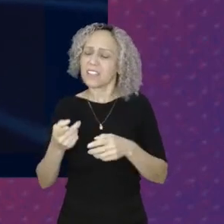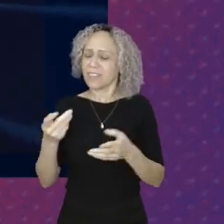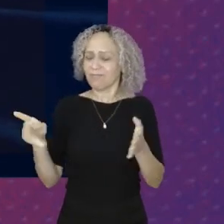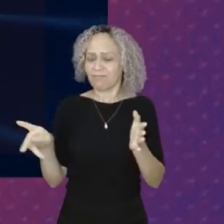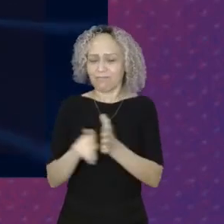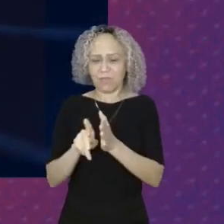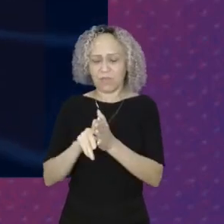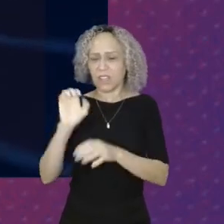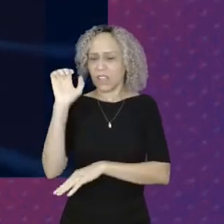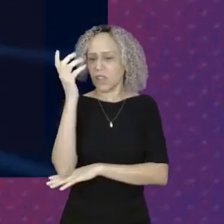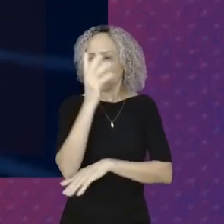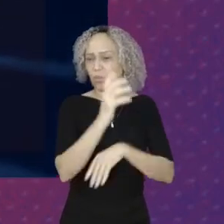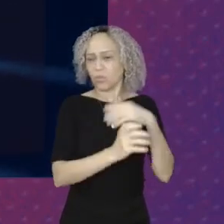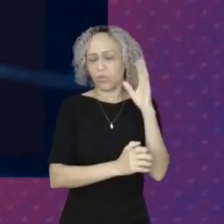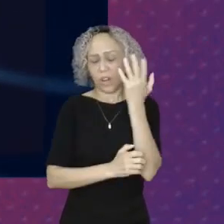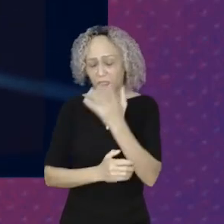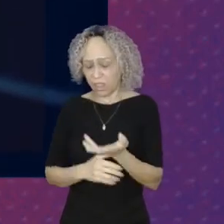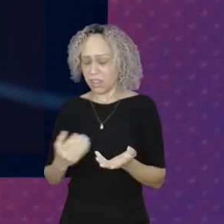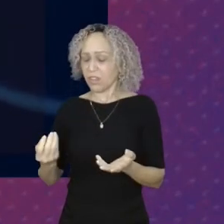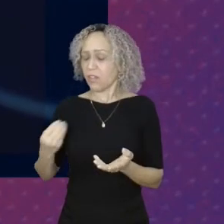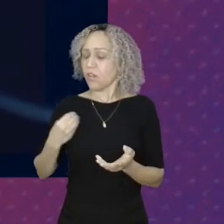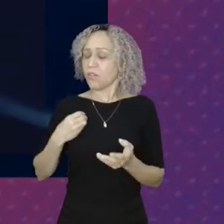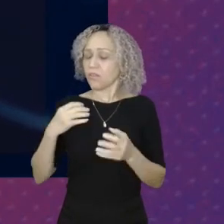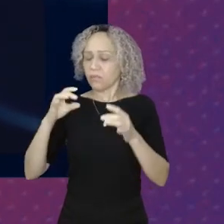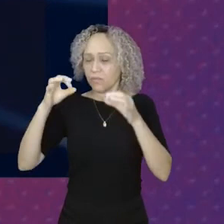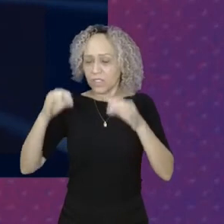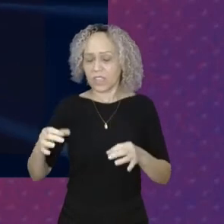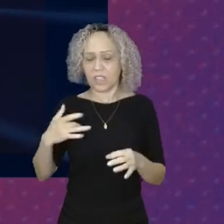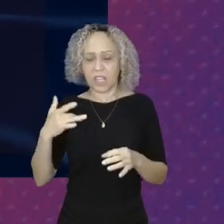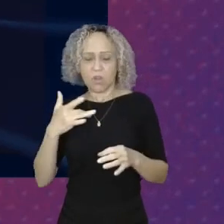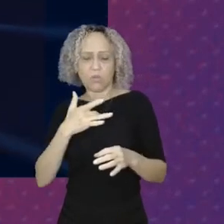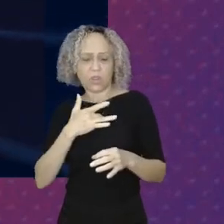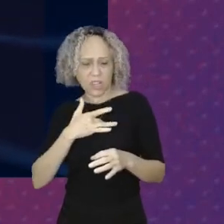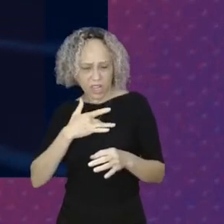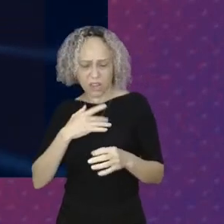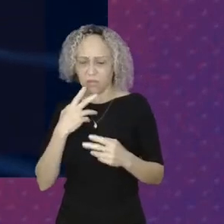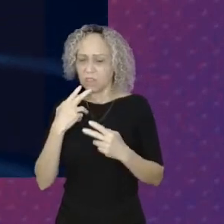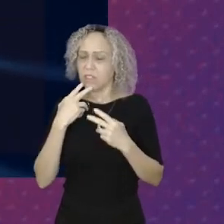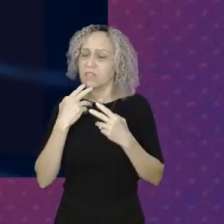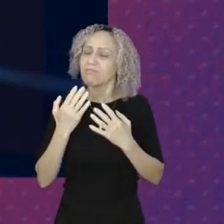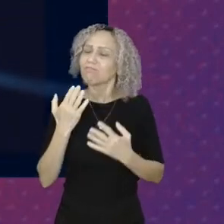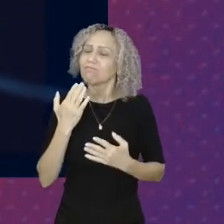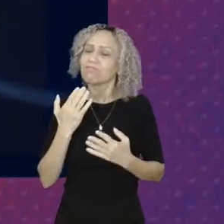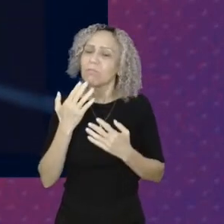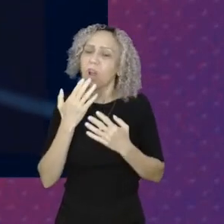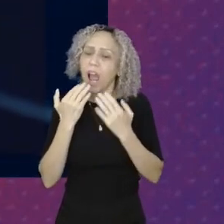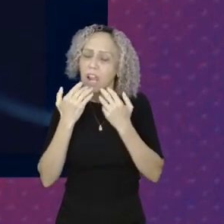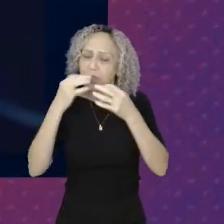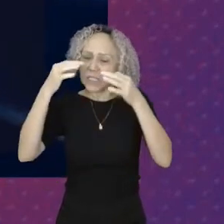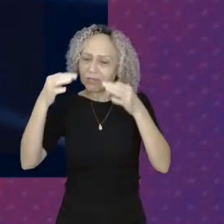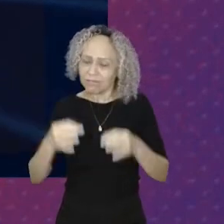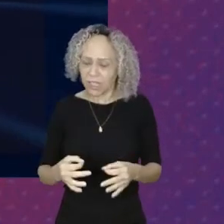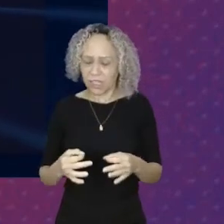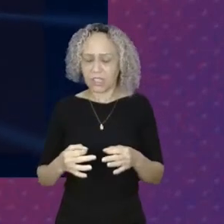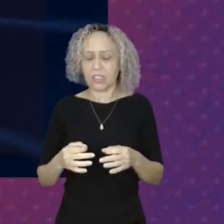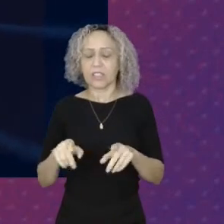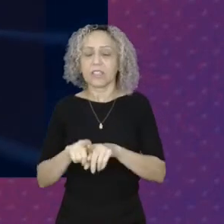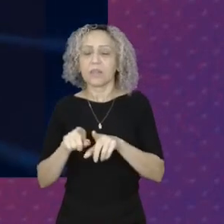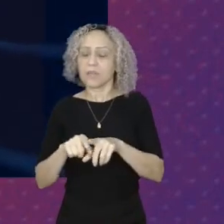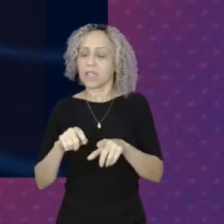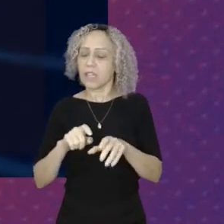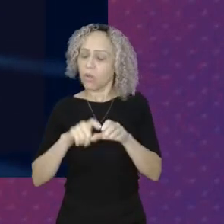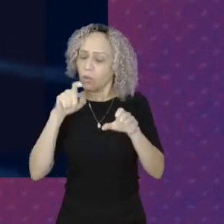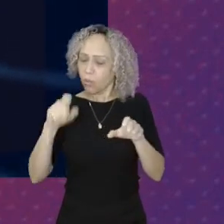saudável Com agroecologia E segurança alimentar E nutricional Autonomia econômica Inclusão produtiva Trabalho e renda